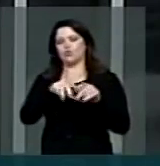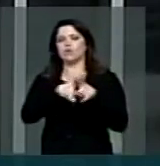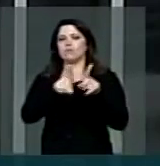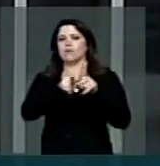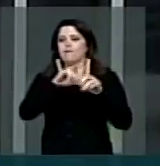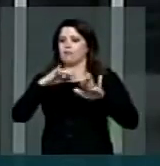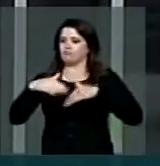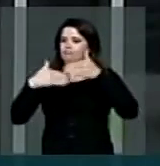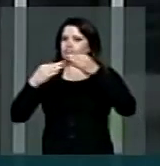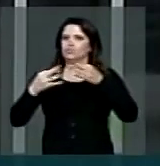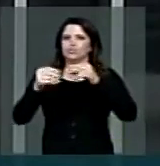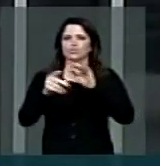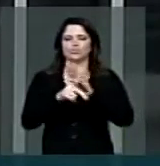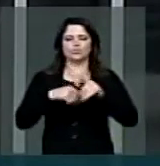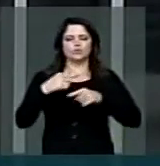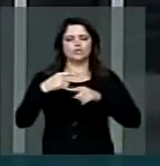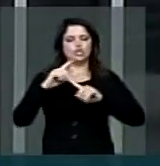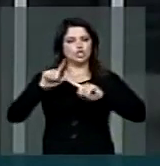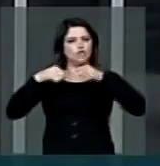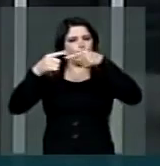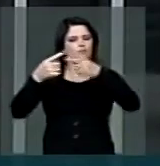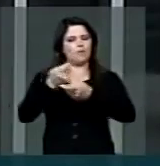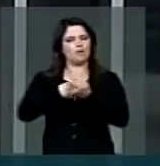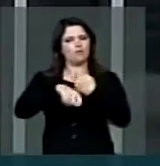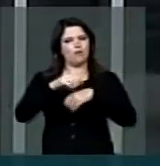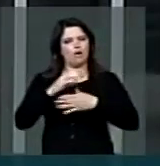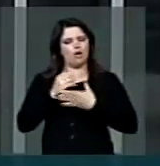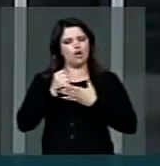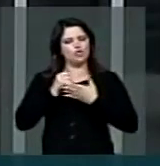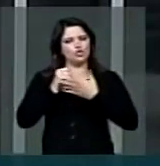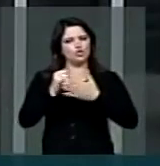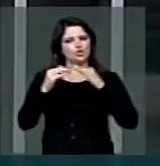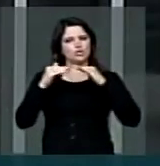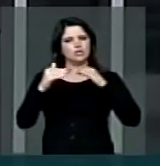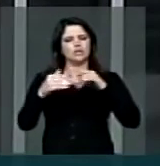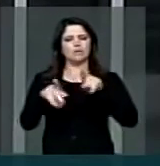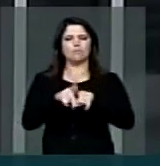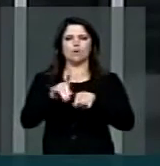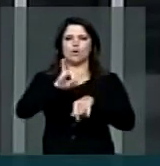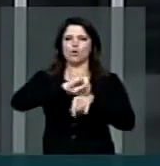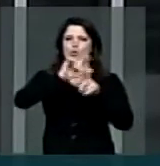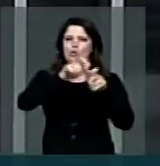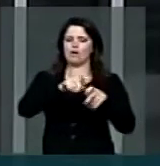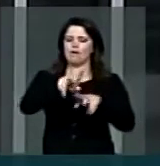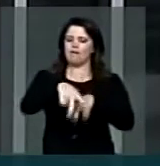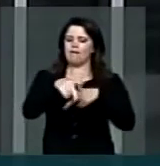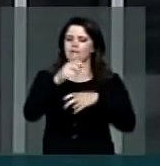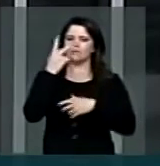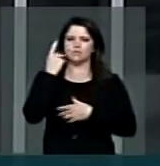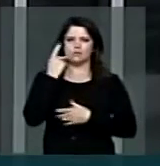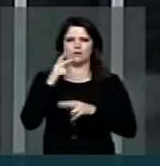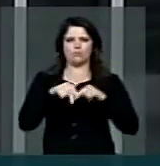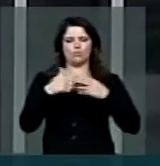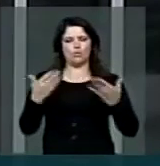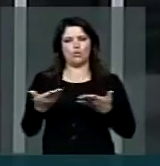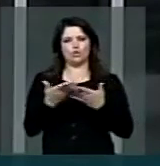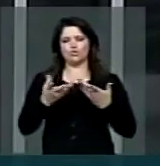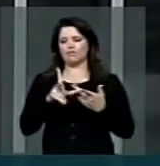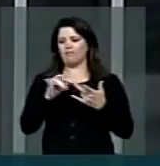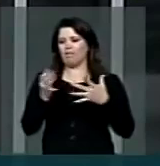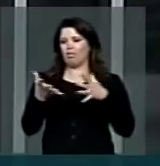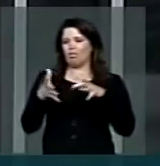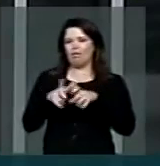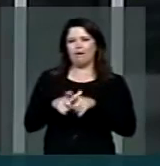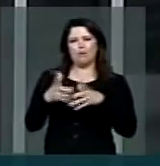alavancar o desenvolvimento com sustentabilidade do sertão central cearense, hoje esturricado pela